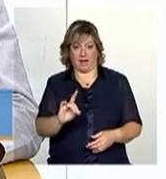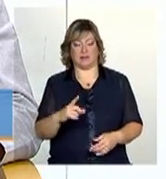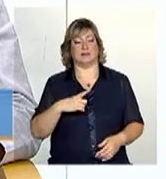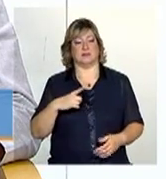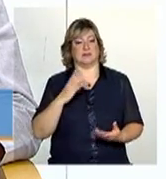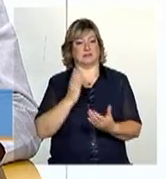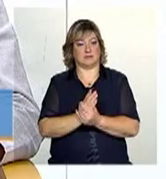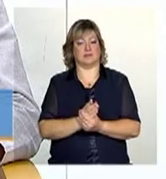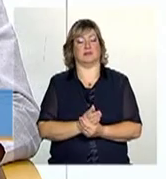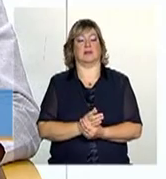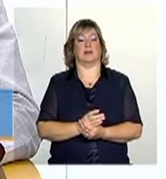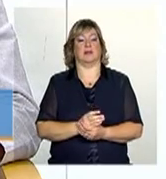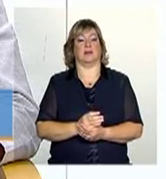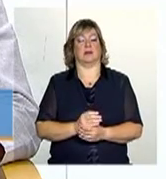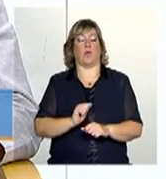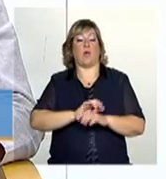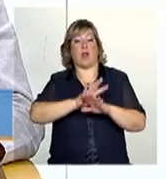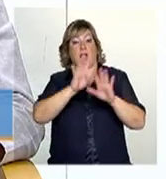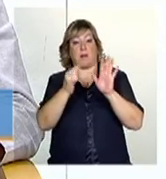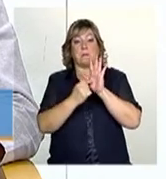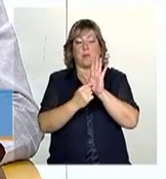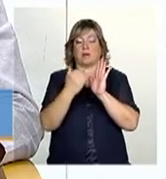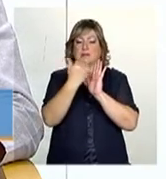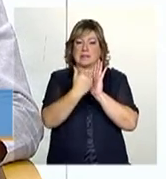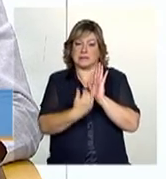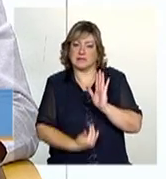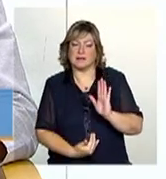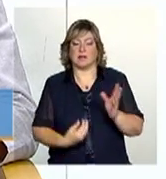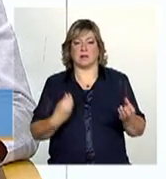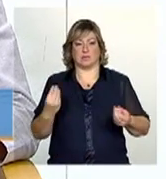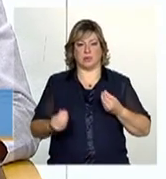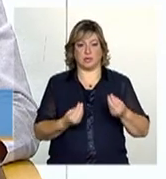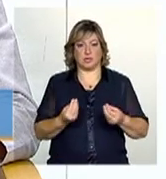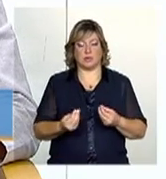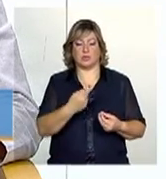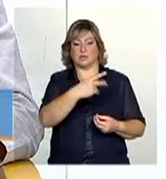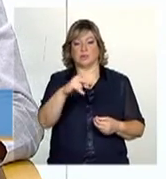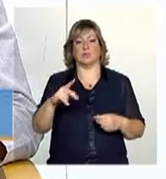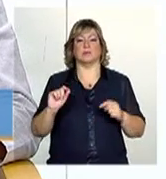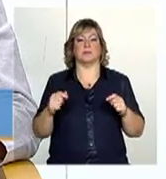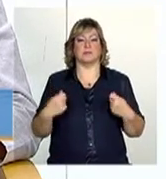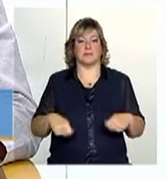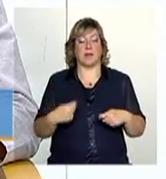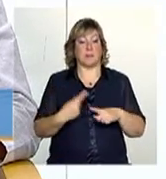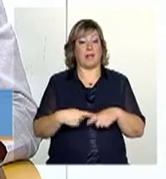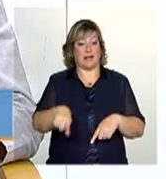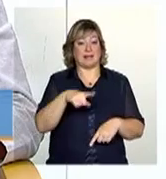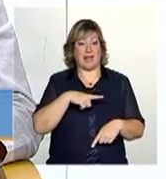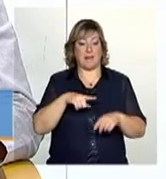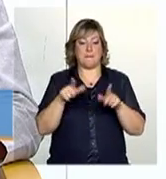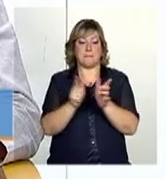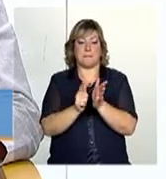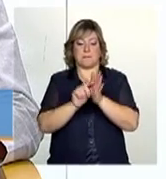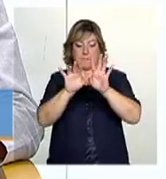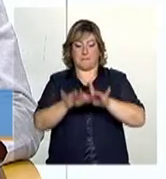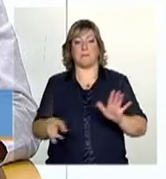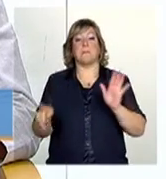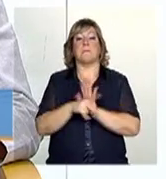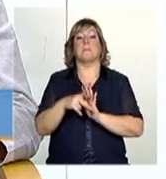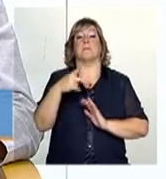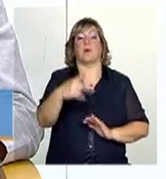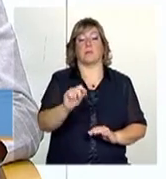nitidez, com mais caracterização de suas especificidades, porque tem um formulário próprio, né? Então